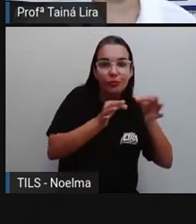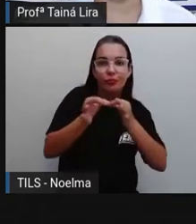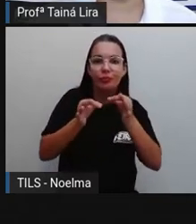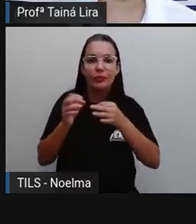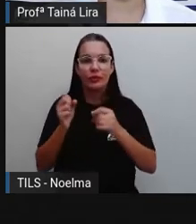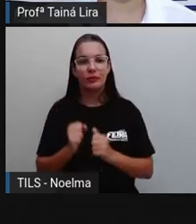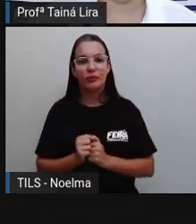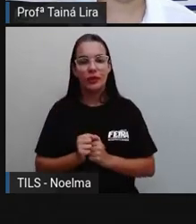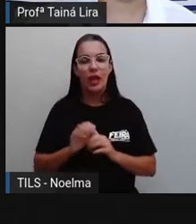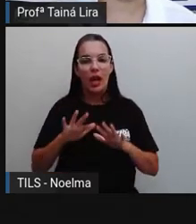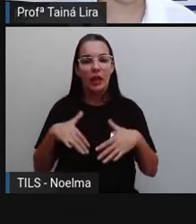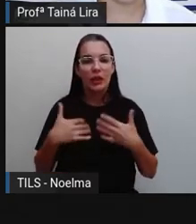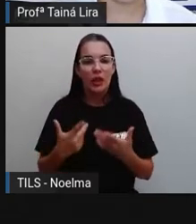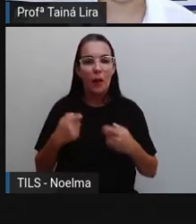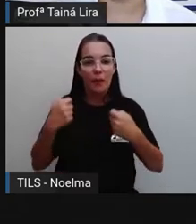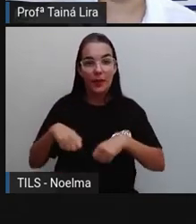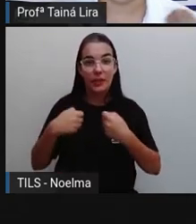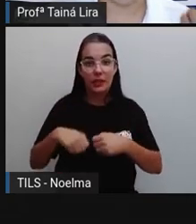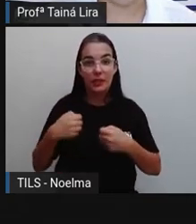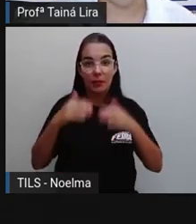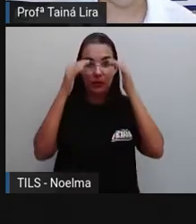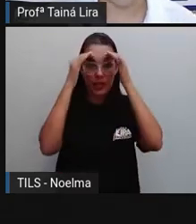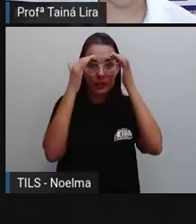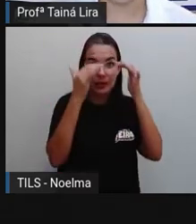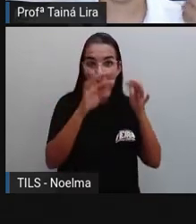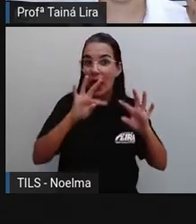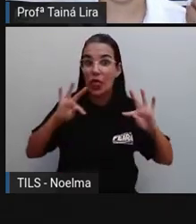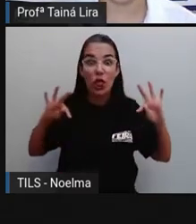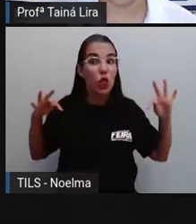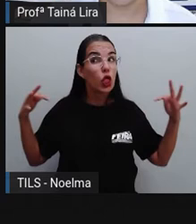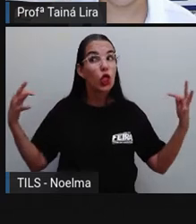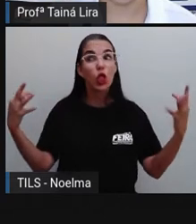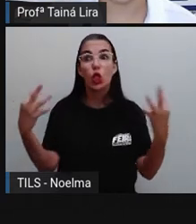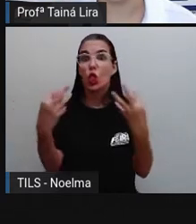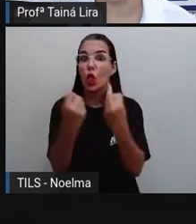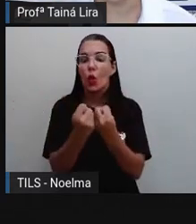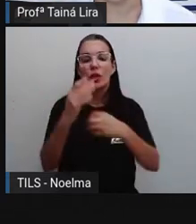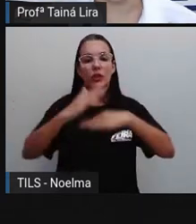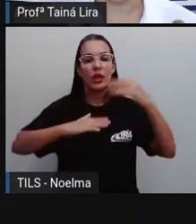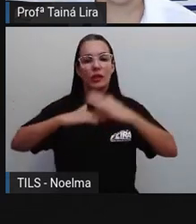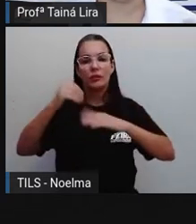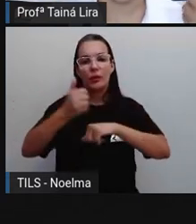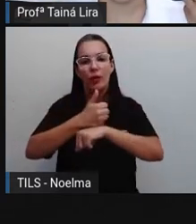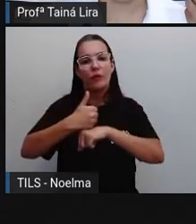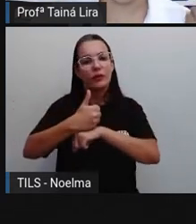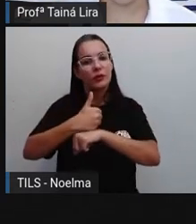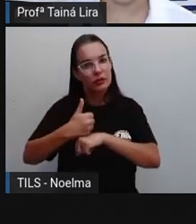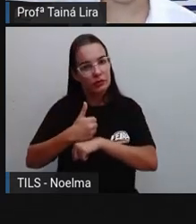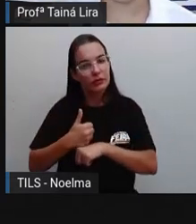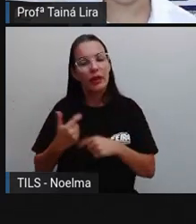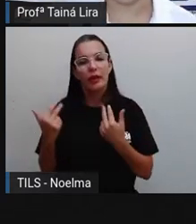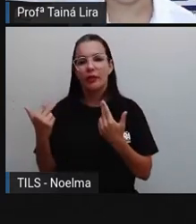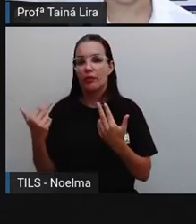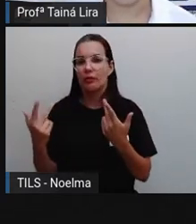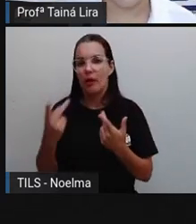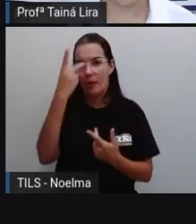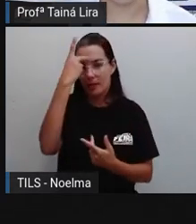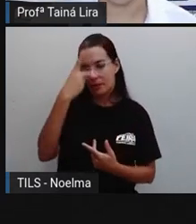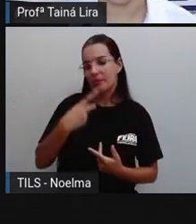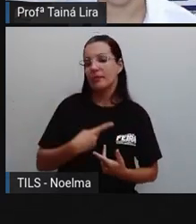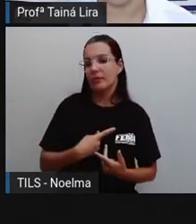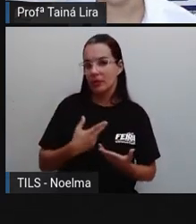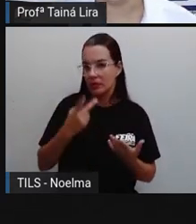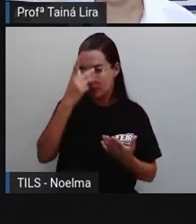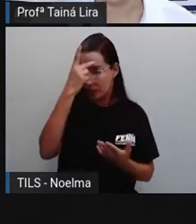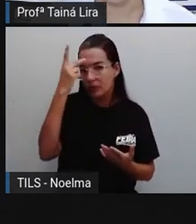Portanto, devemos respeitar todas as profissões e também respeitar, né, os seus profissionais.